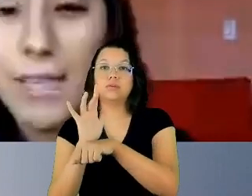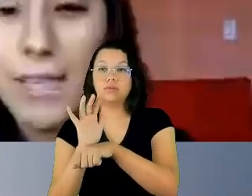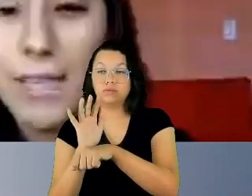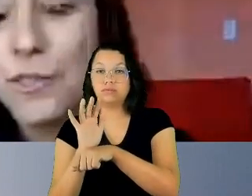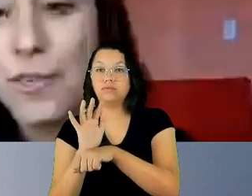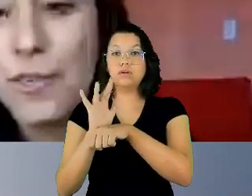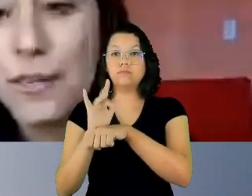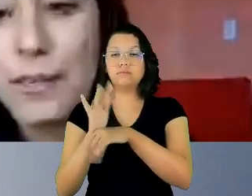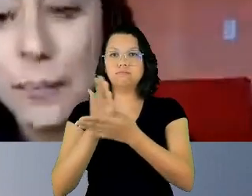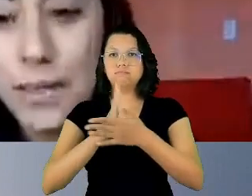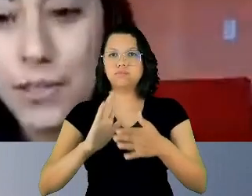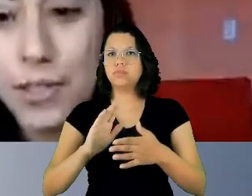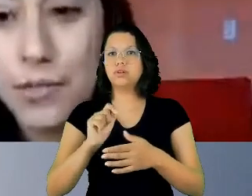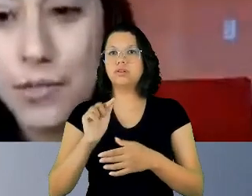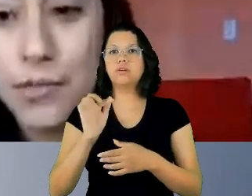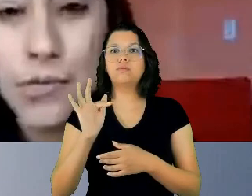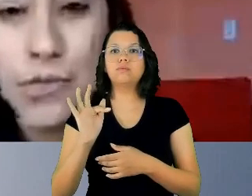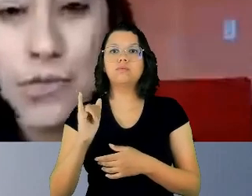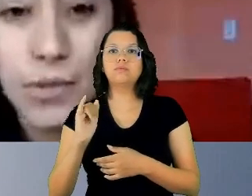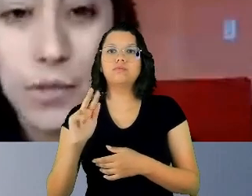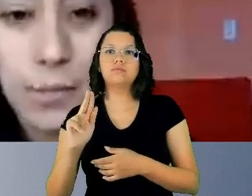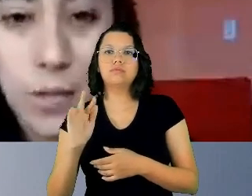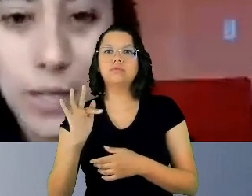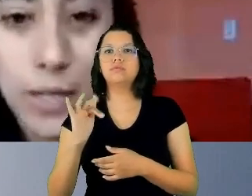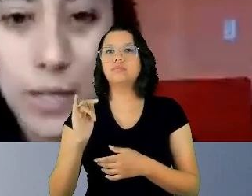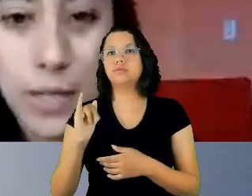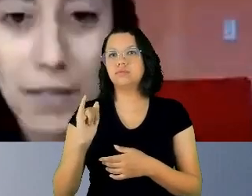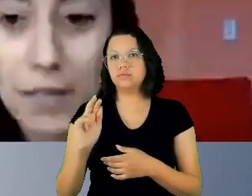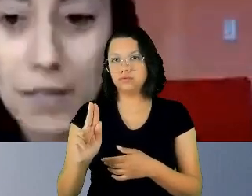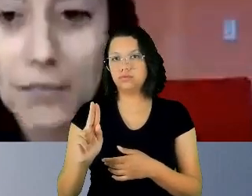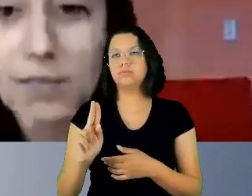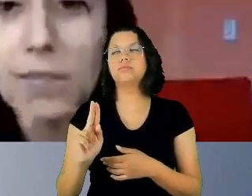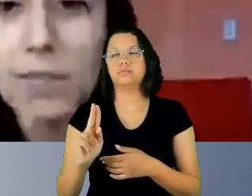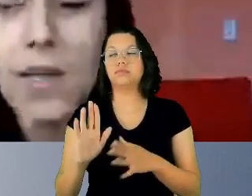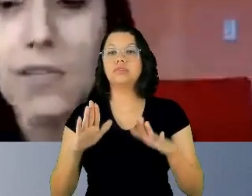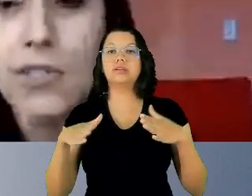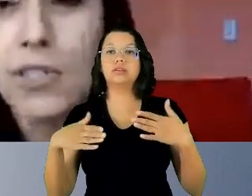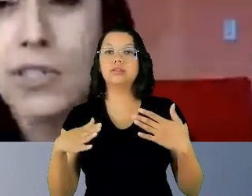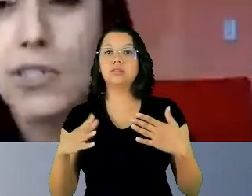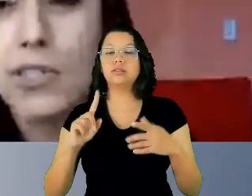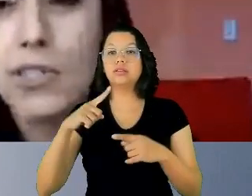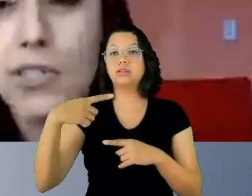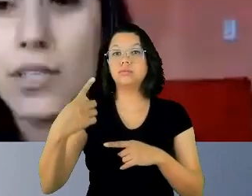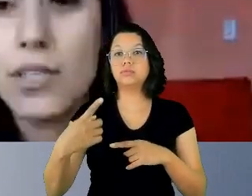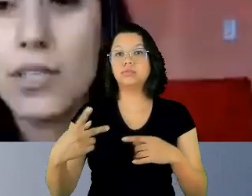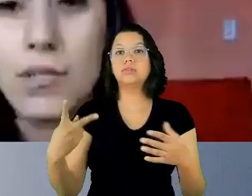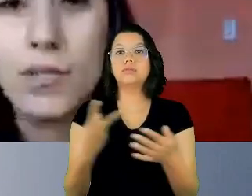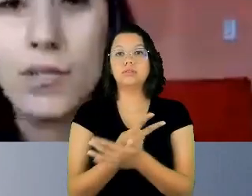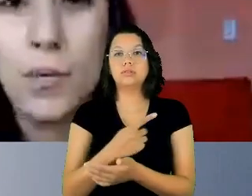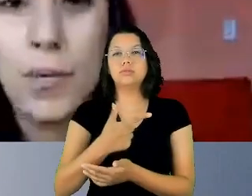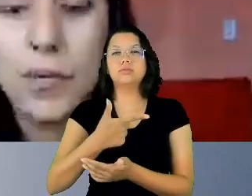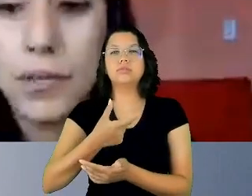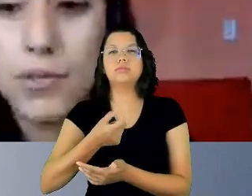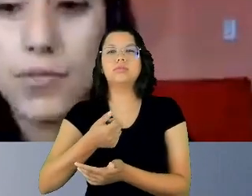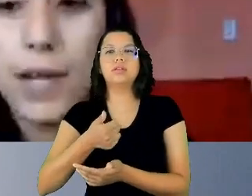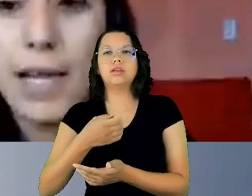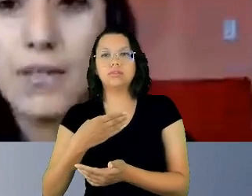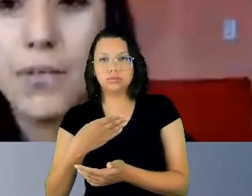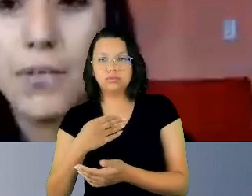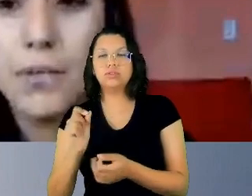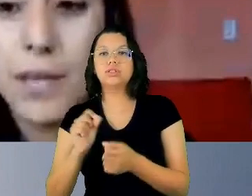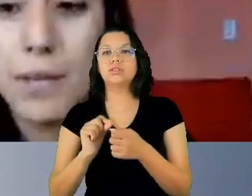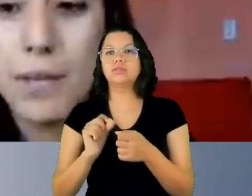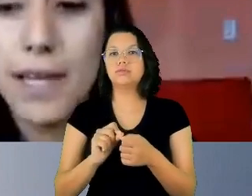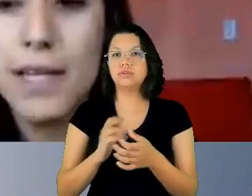Desde então, a campanha Chega de Fio surgiu em 2014. A gente surgiu com o intuito de